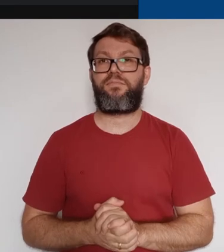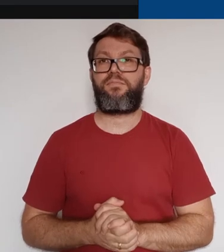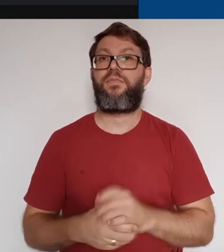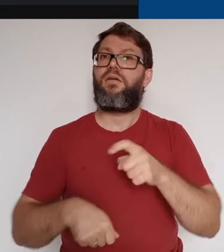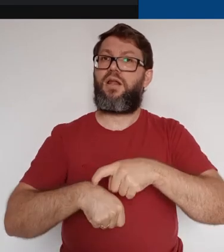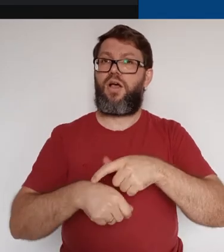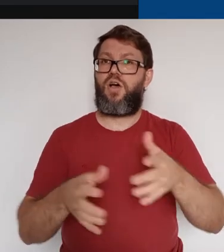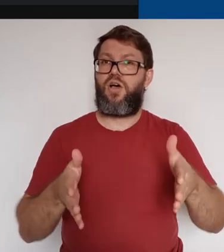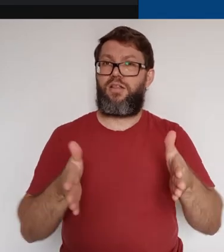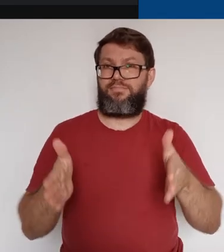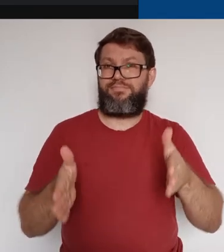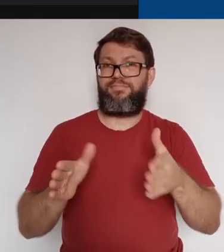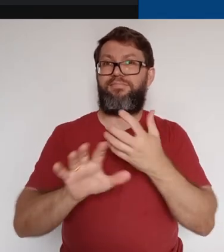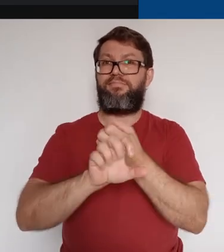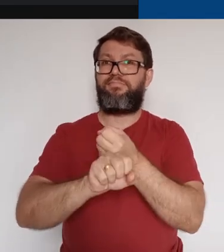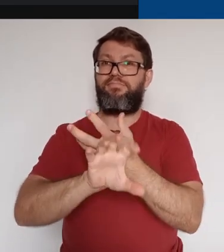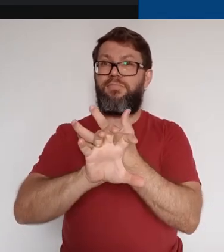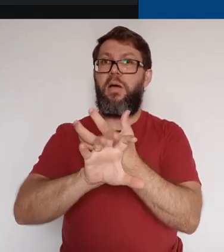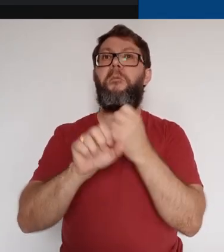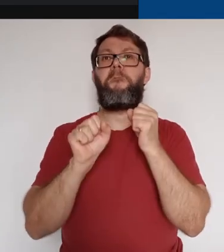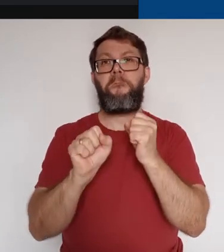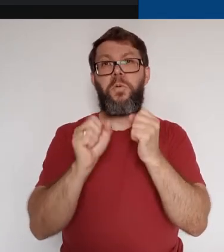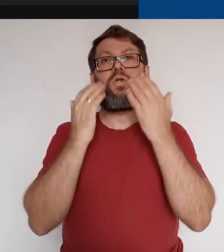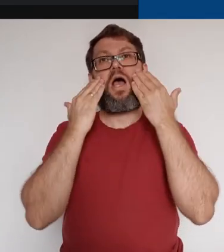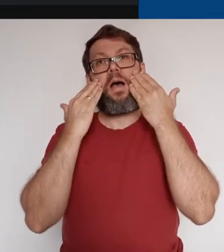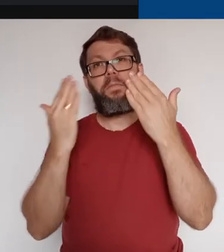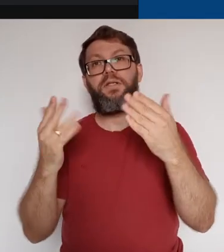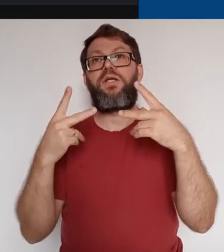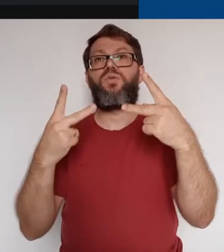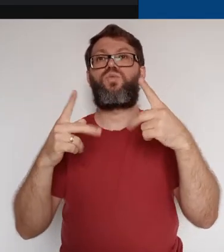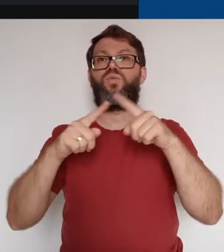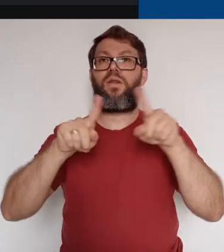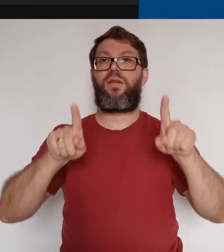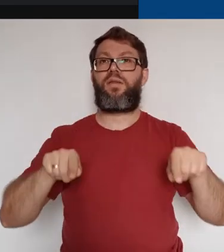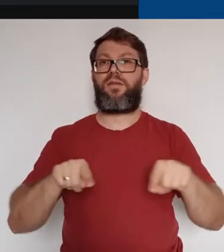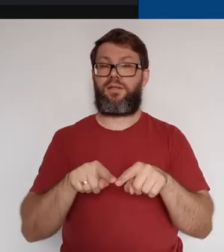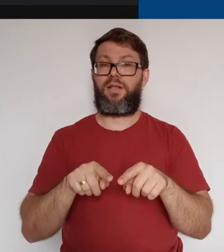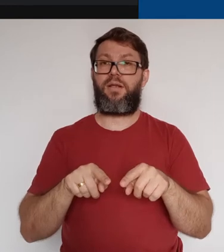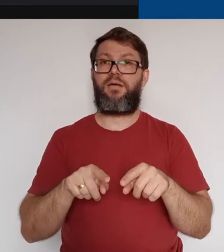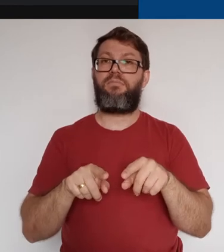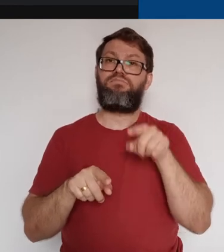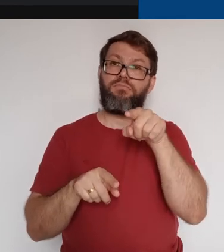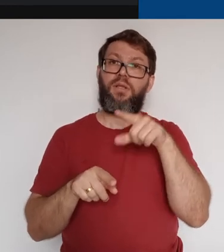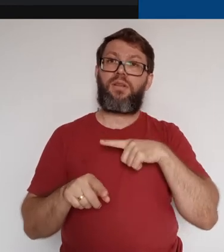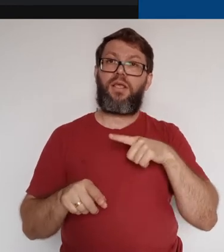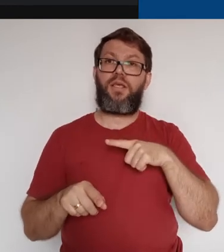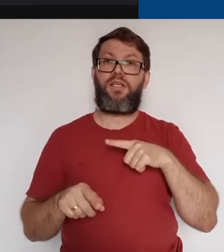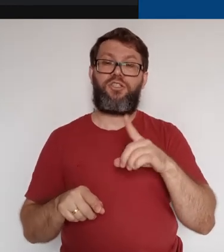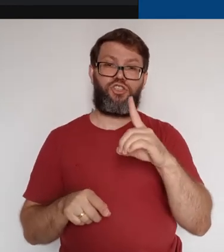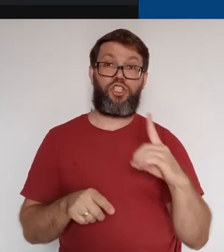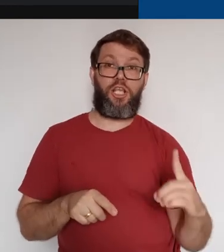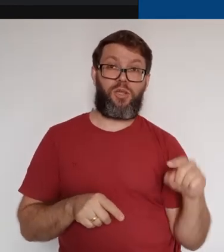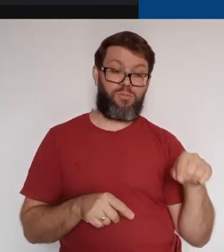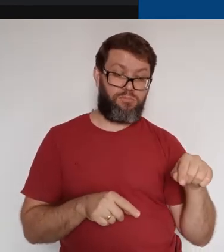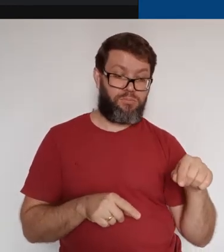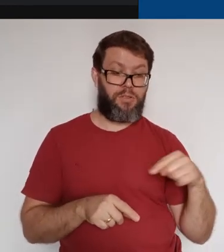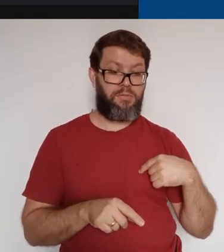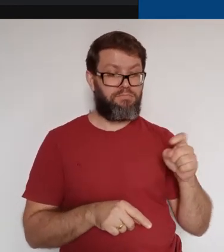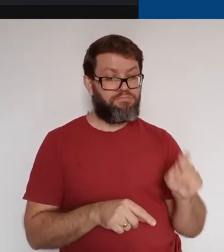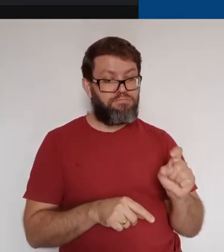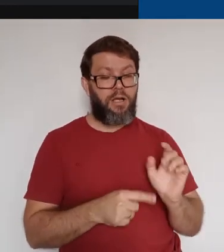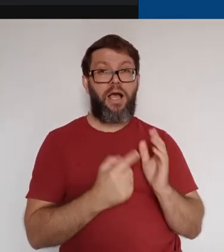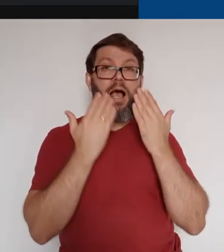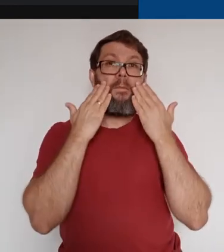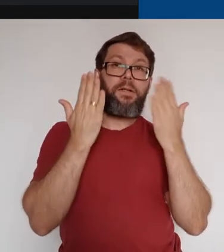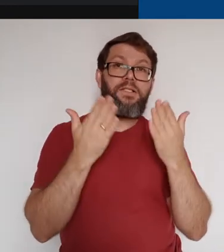reunião. Durante uma videoconferência, é possível fazer uma apresentação da sua tela. Para isso, no canto inferior